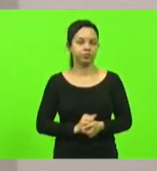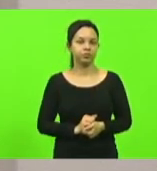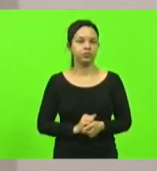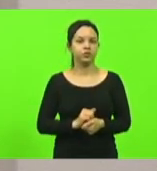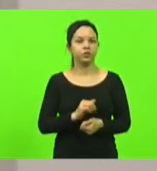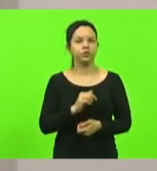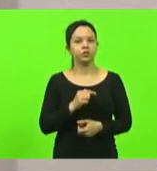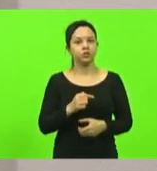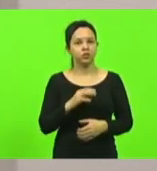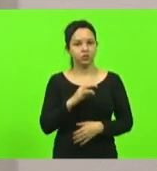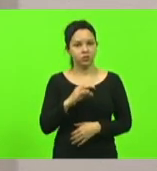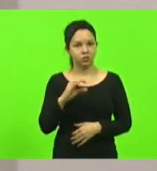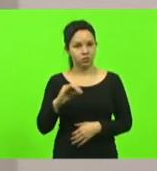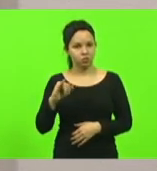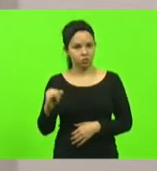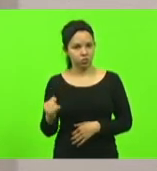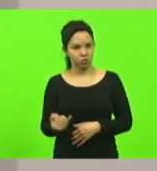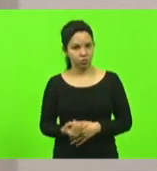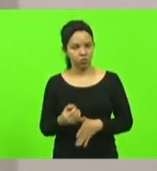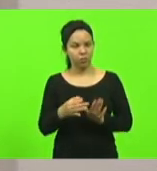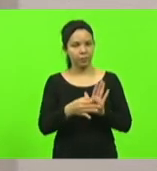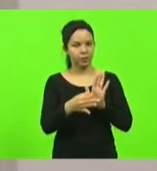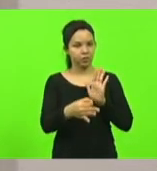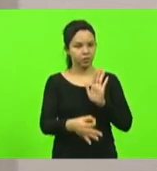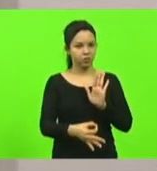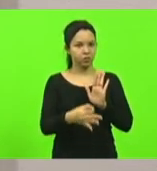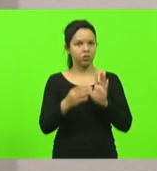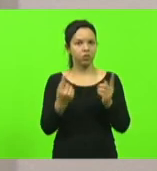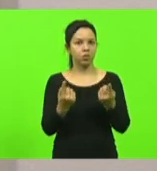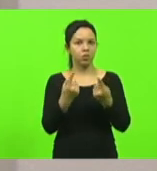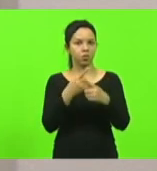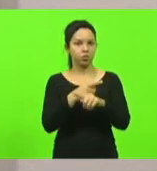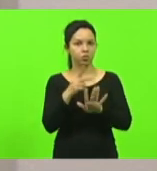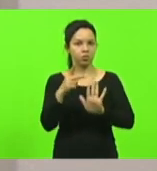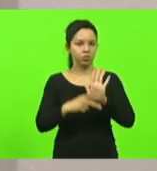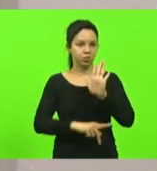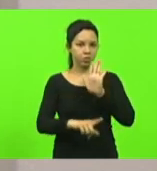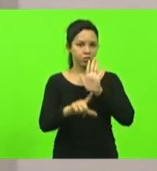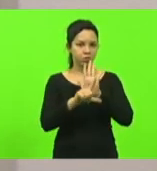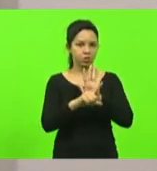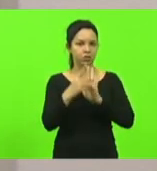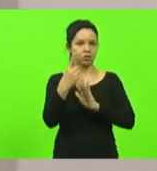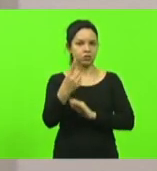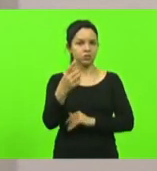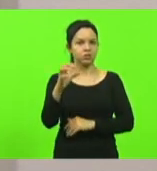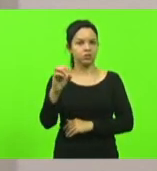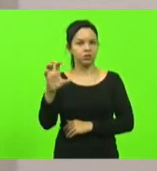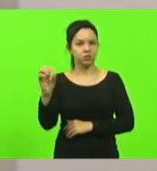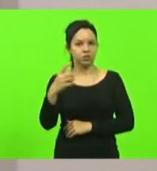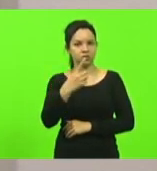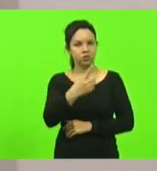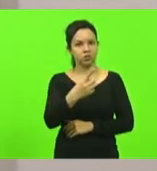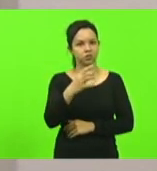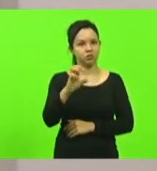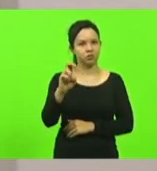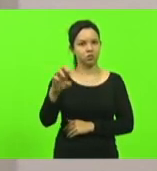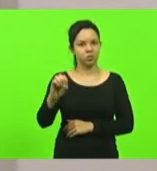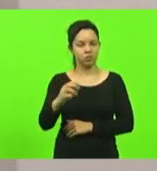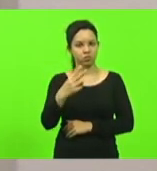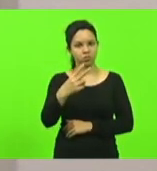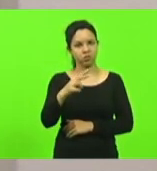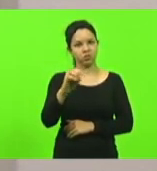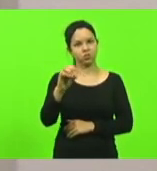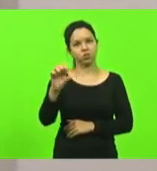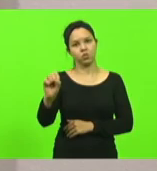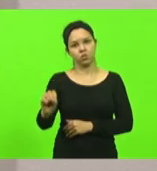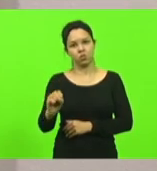Justiça apresentou o parecer contrário aos projetos de leis nº 100, 150, 208 e 210,